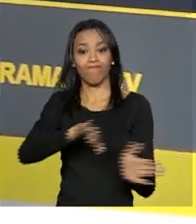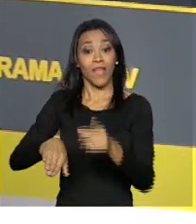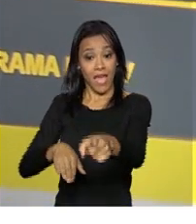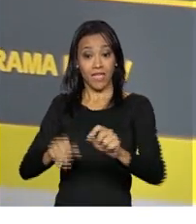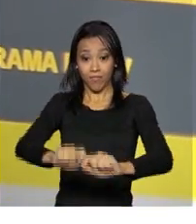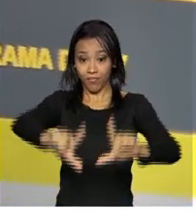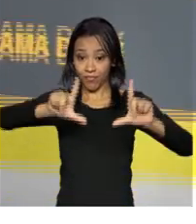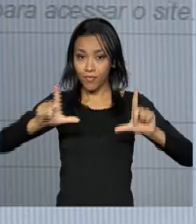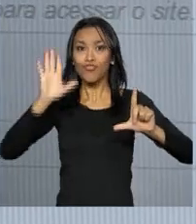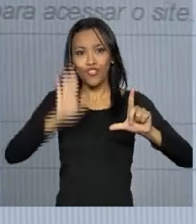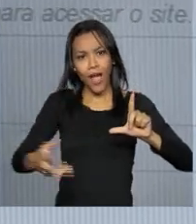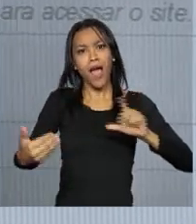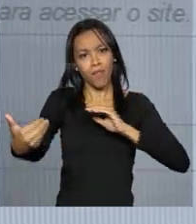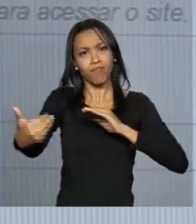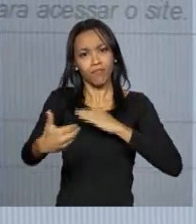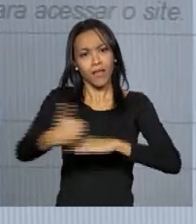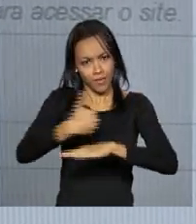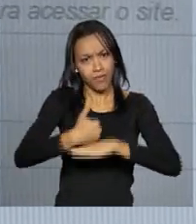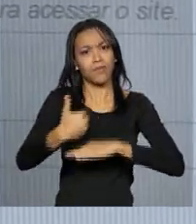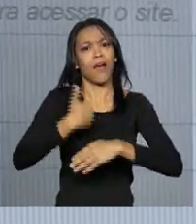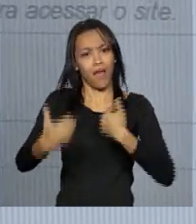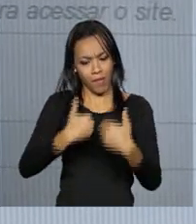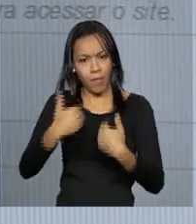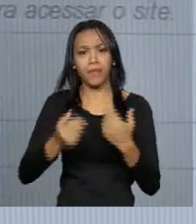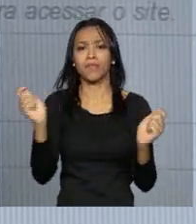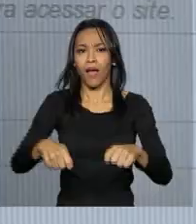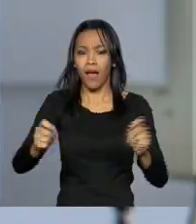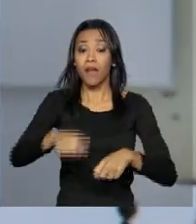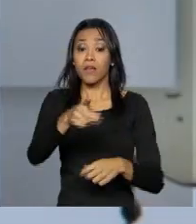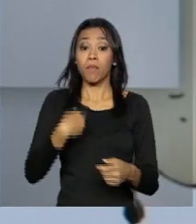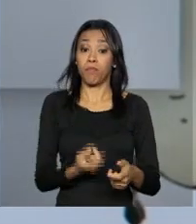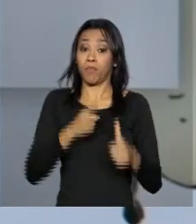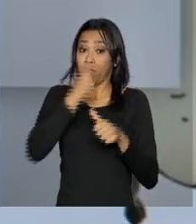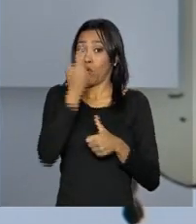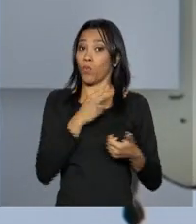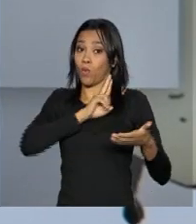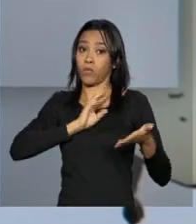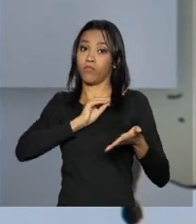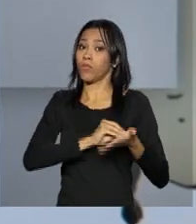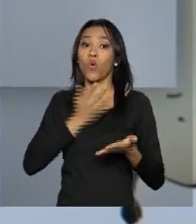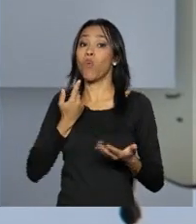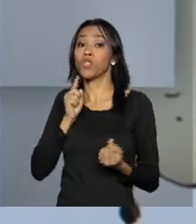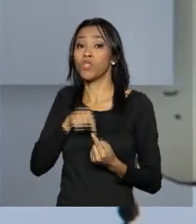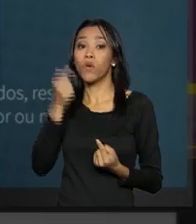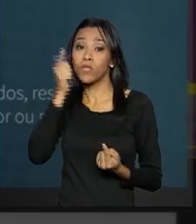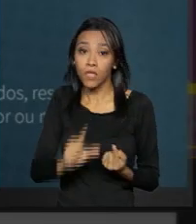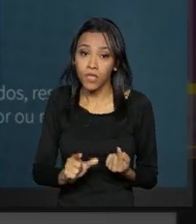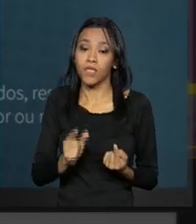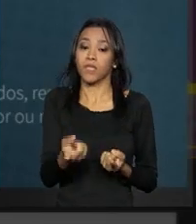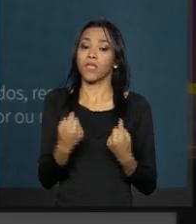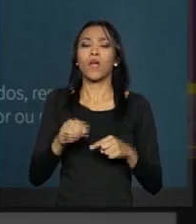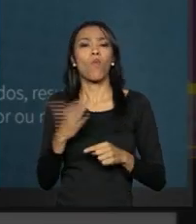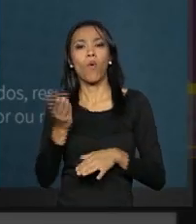do Enem já está no ar. Ao acessar o portal, o estudante vai fazer um cadastro indicando qual objetivo quer alcançar, para